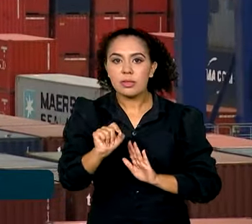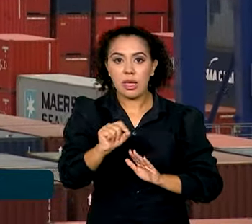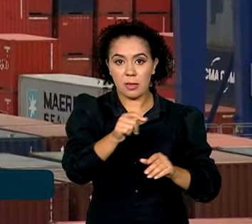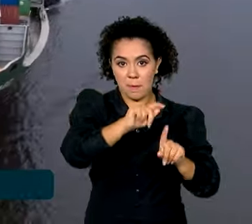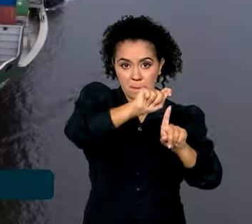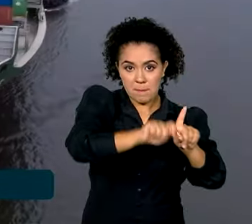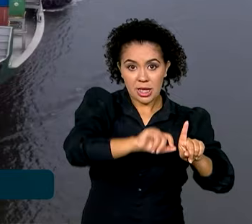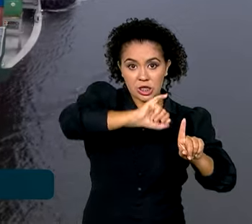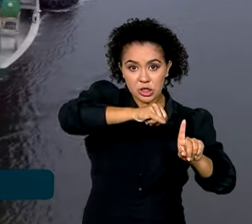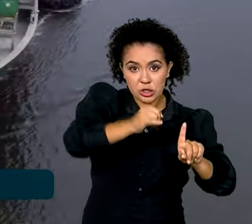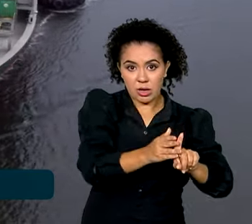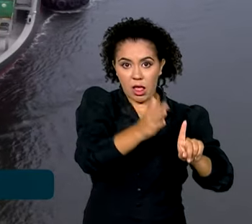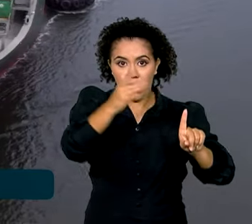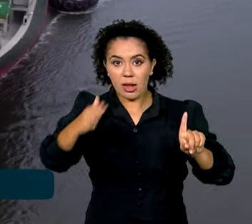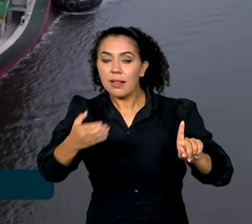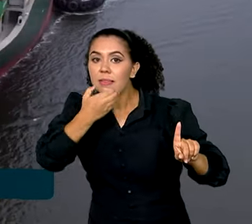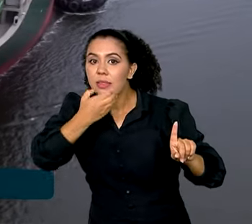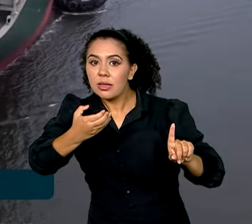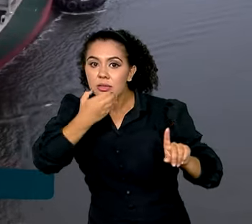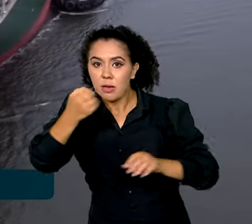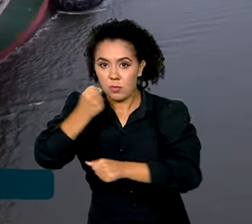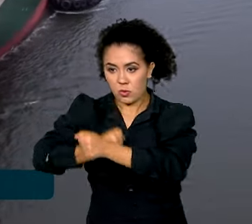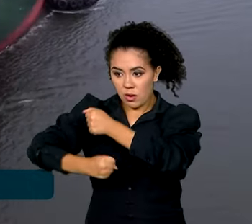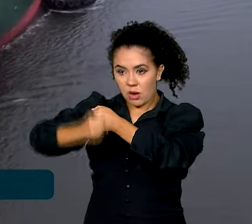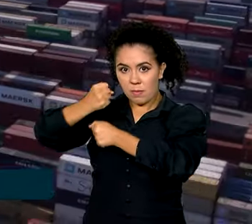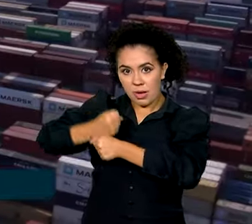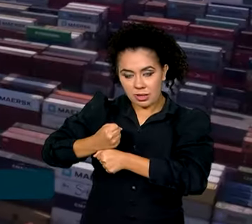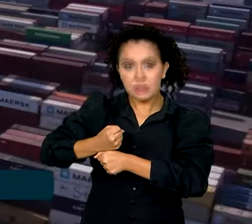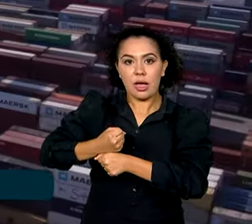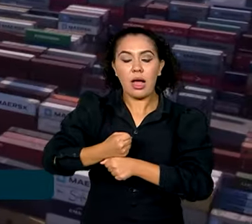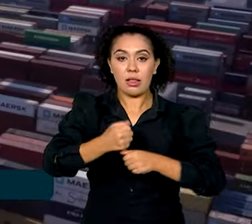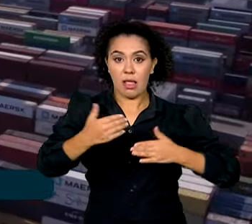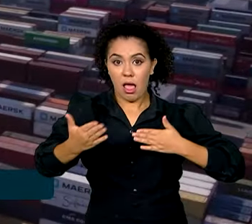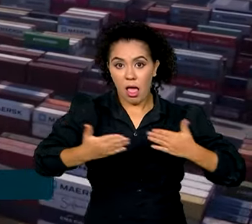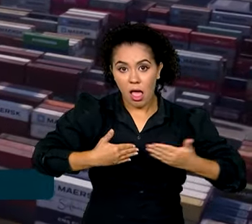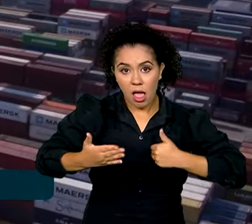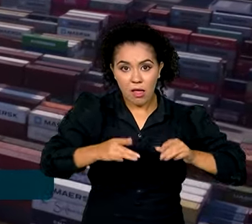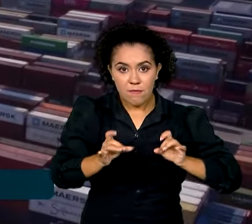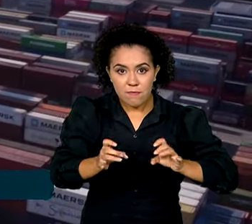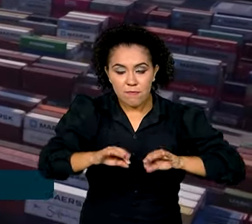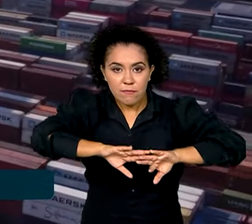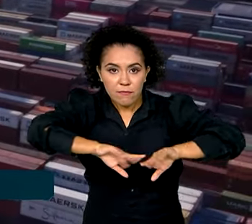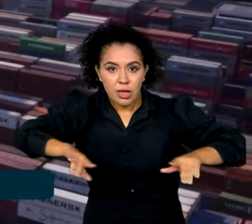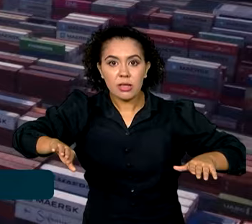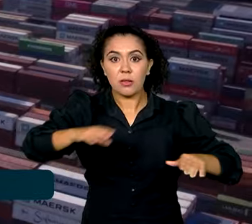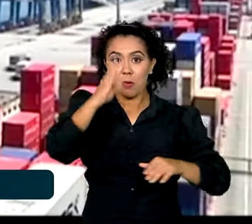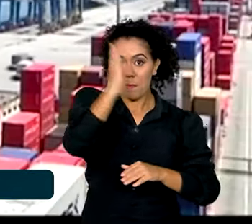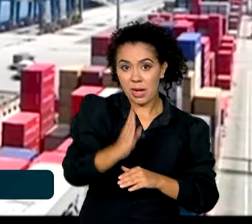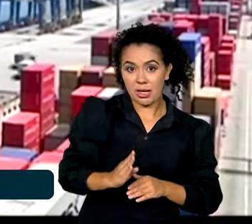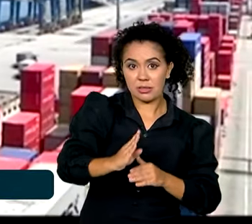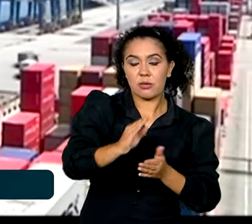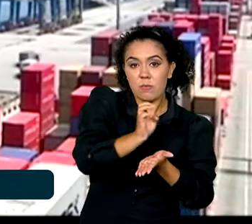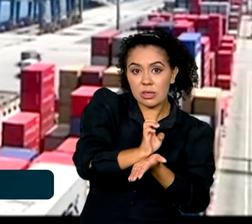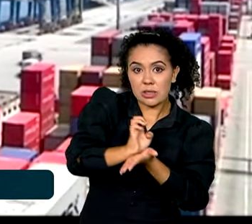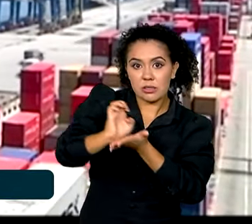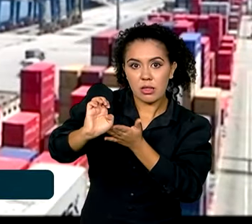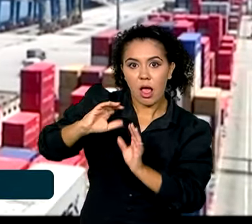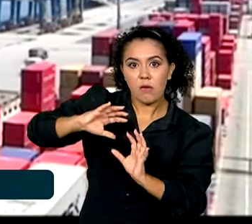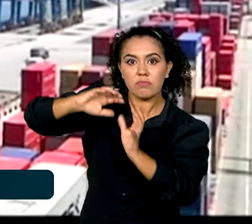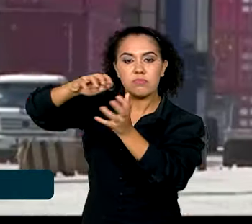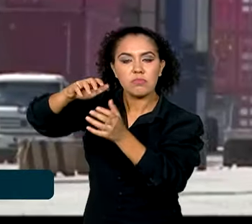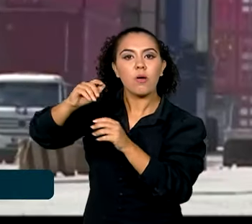janeiro e dezembro do ano passado as vendas brasileiras para o exterior alcançaram o valor